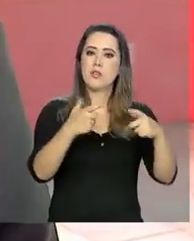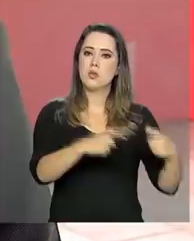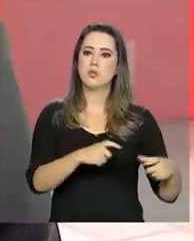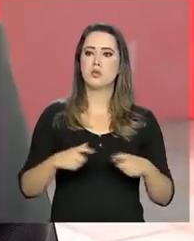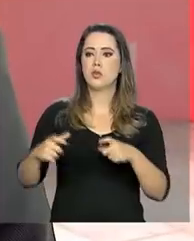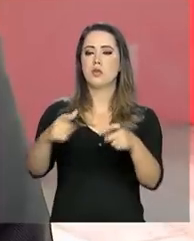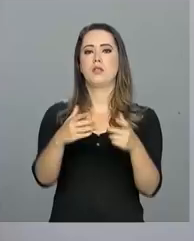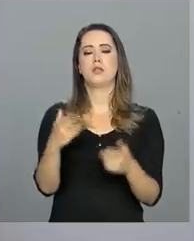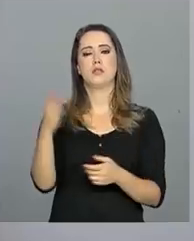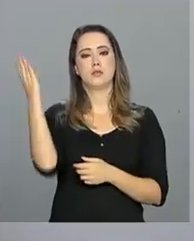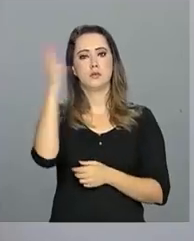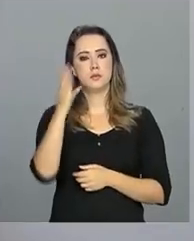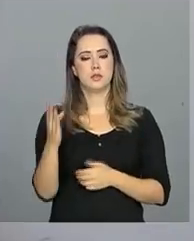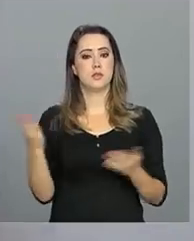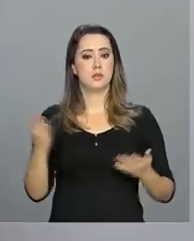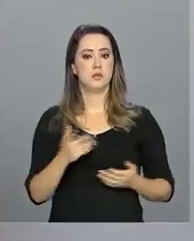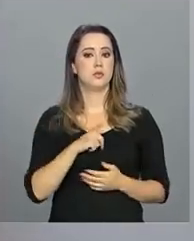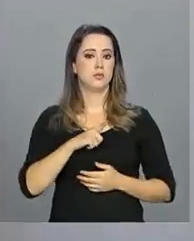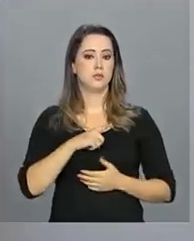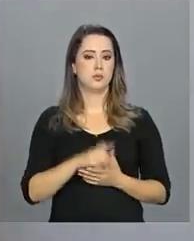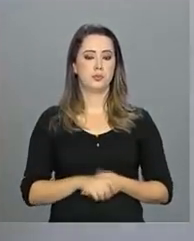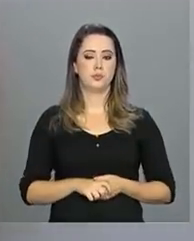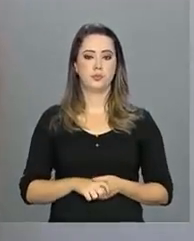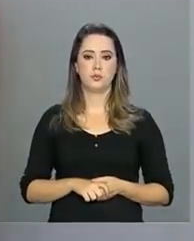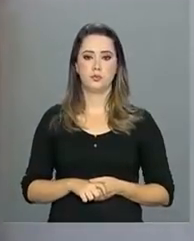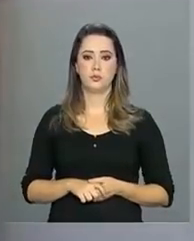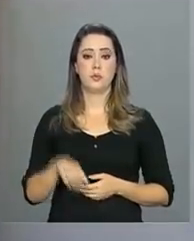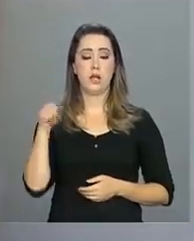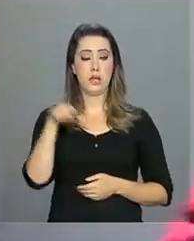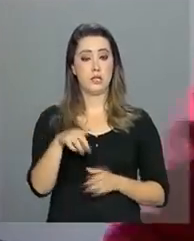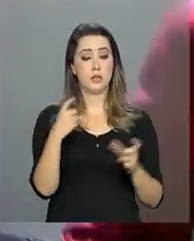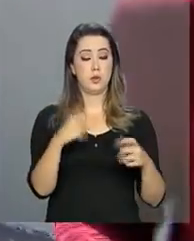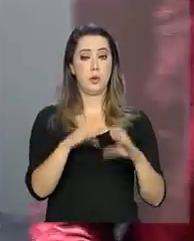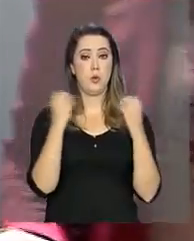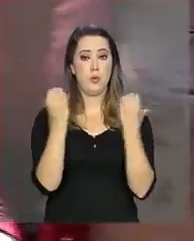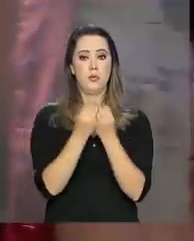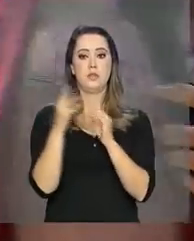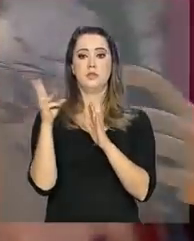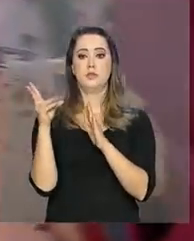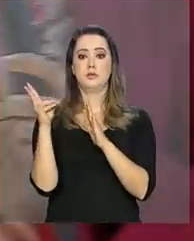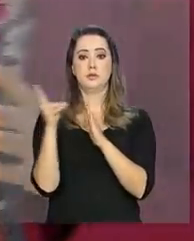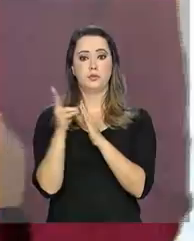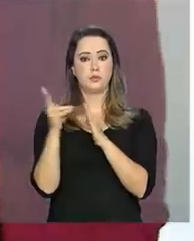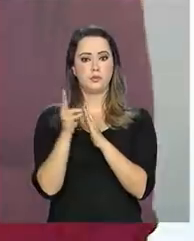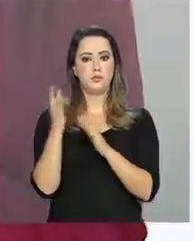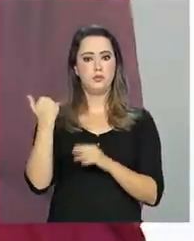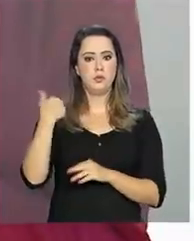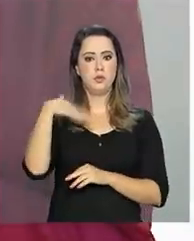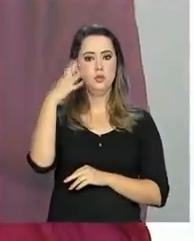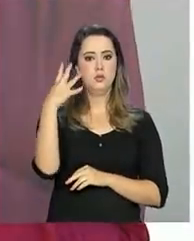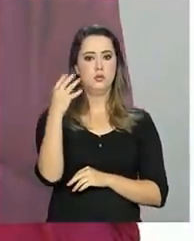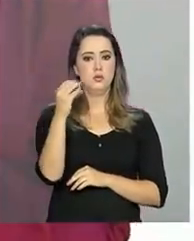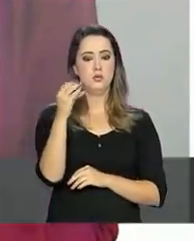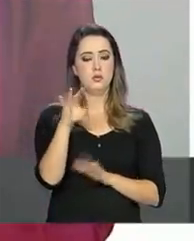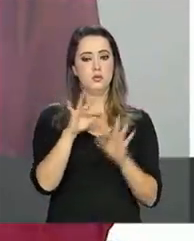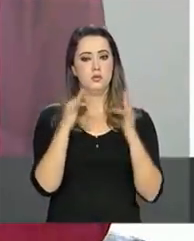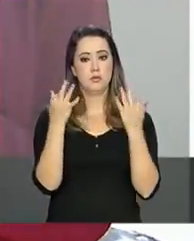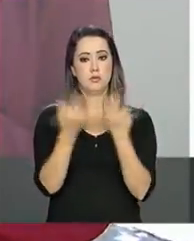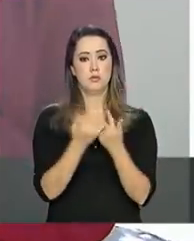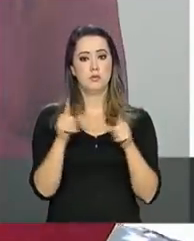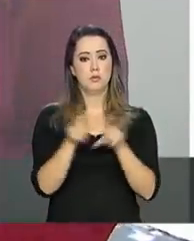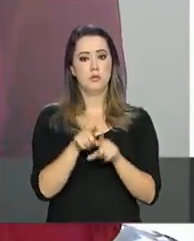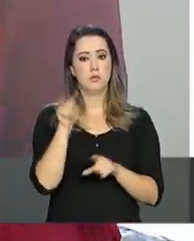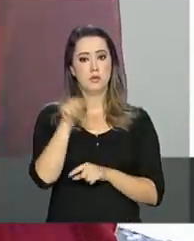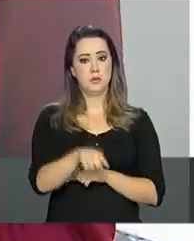lacunas que o Brasil hoje não tem. Aqui na comunidade indígena Surumu, vivem mais de 400 famílias da etnia Mukushi.